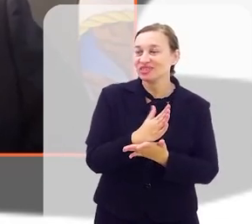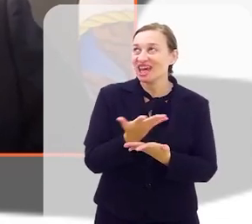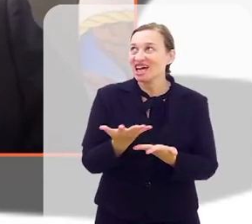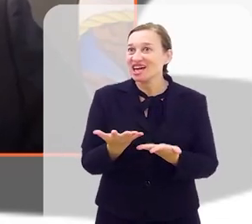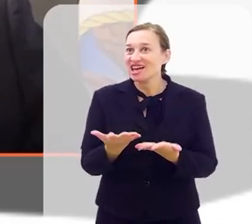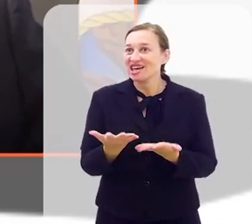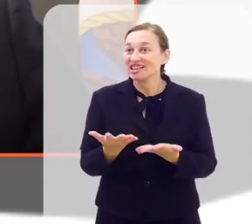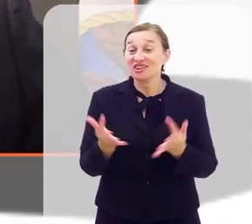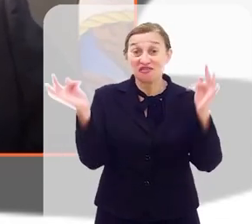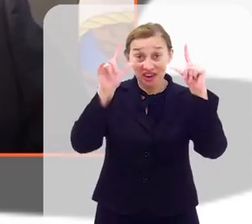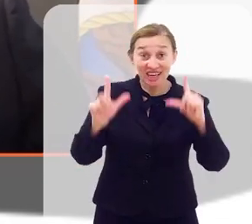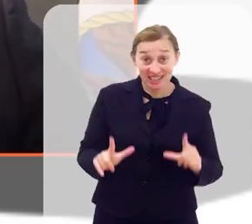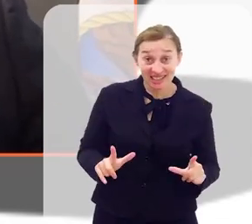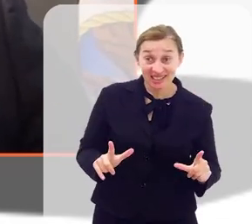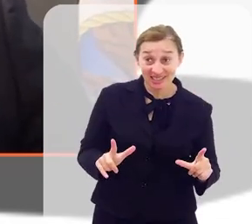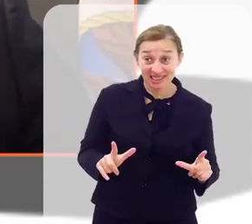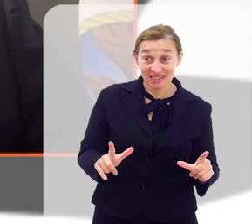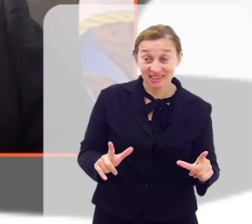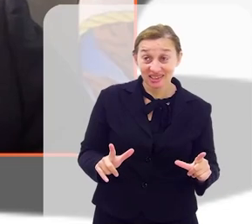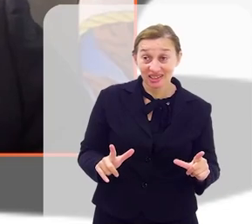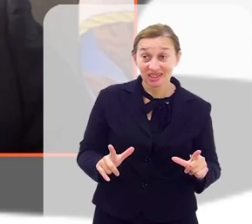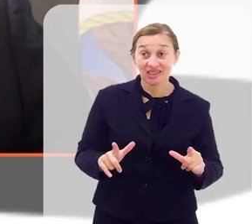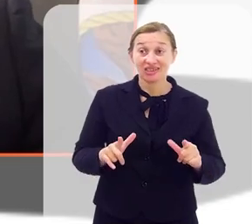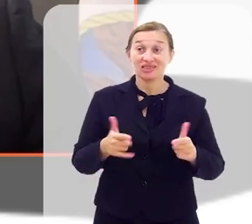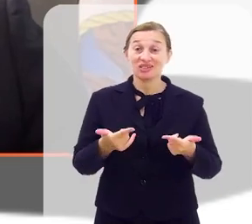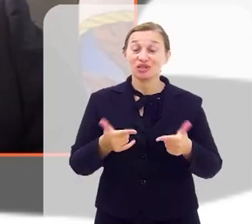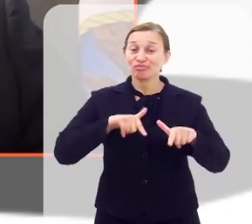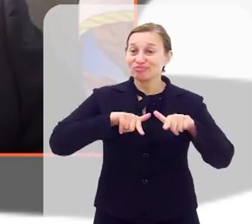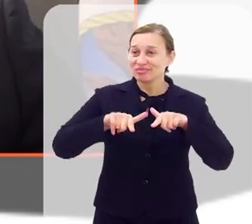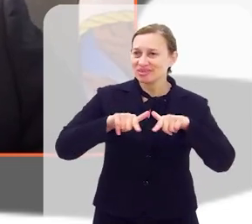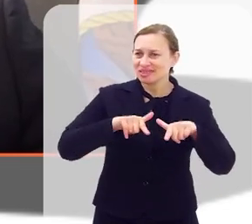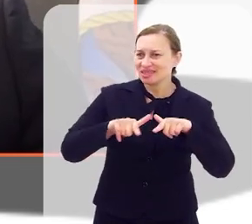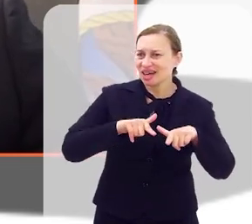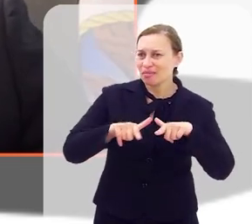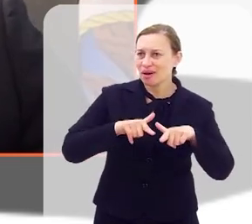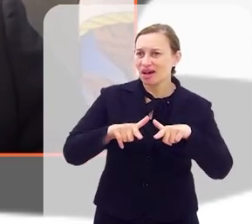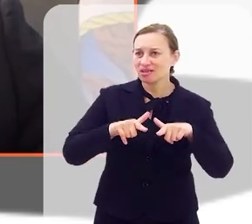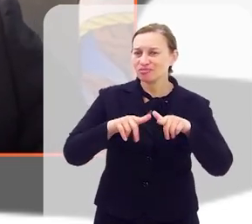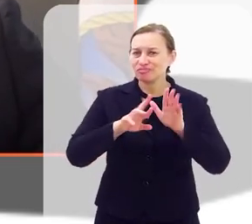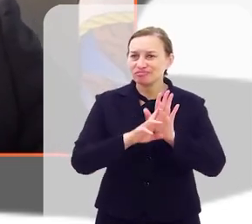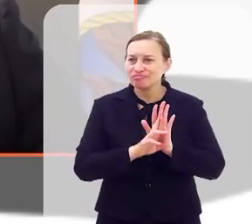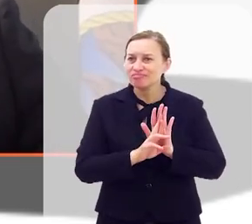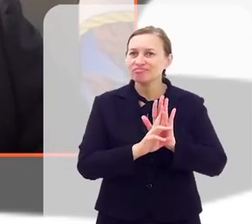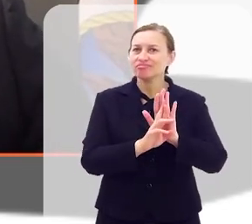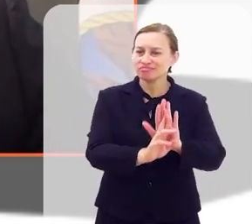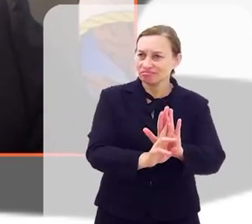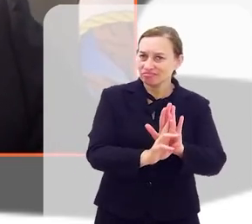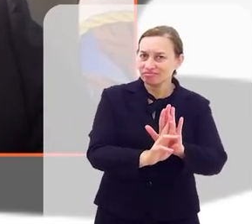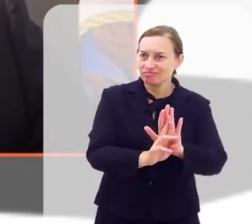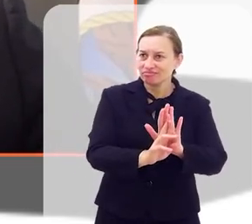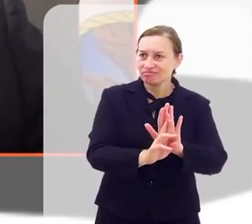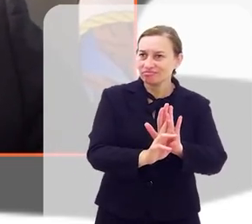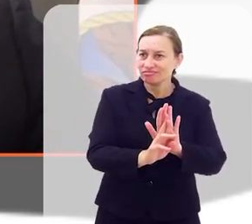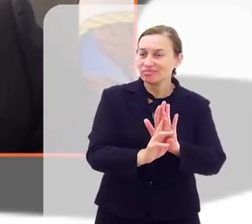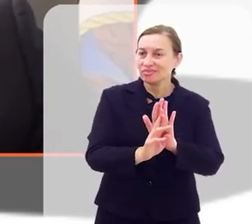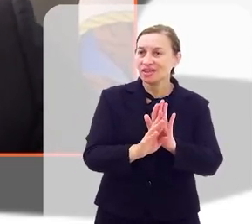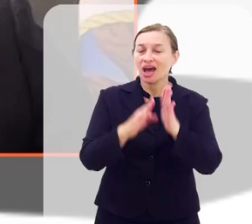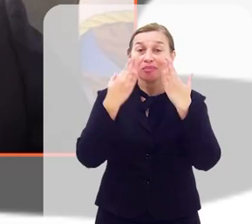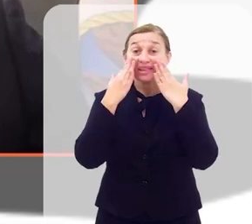fico feliz que o mandato tem sido um mandato representativo e